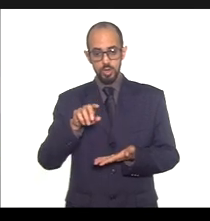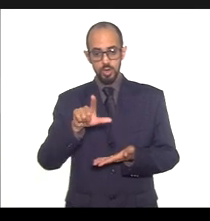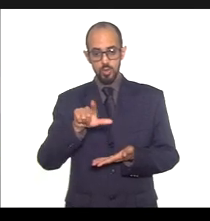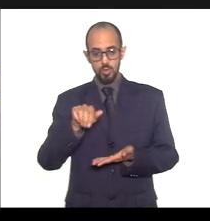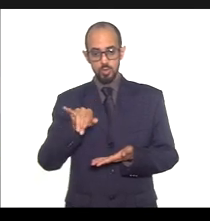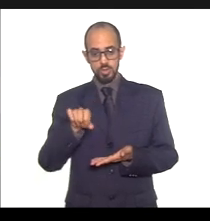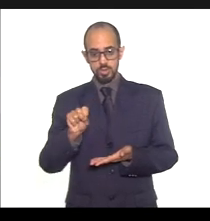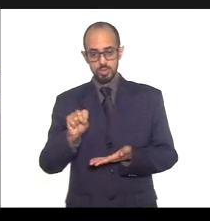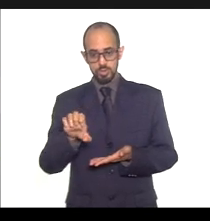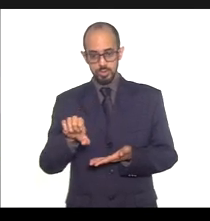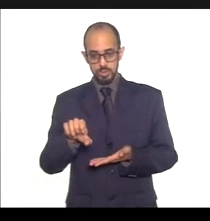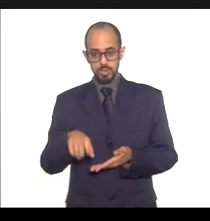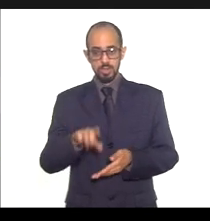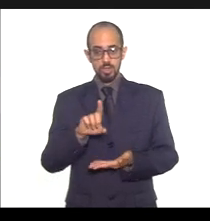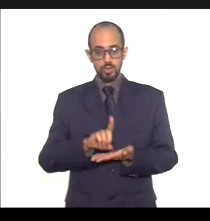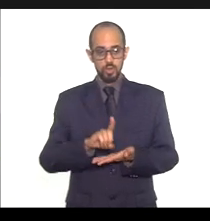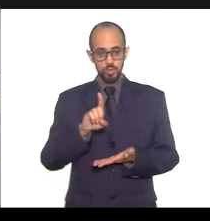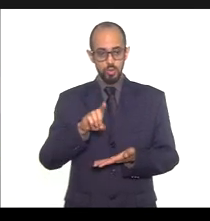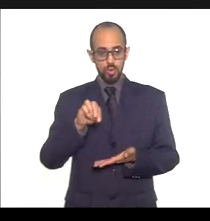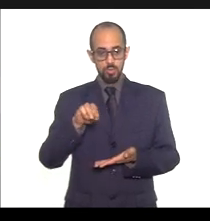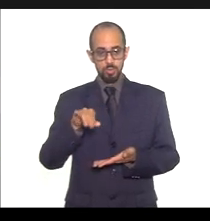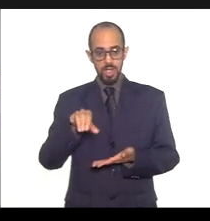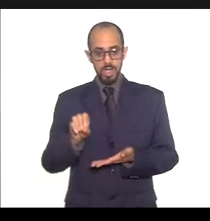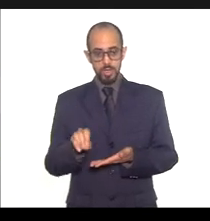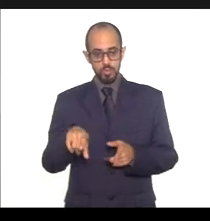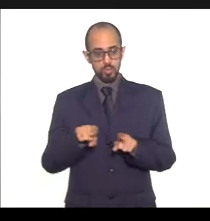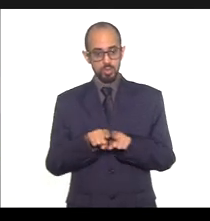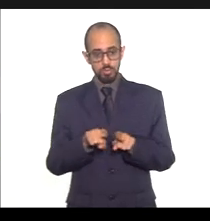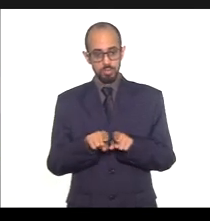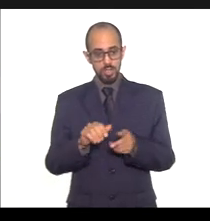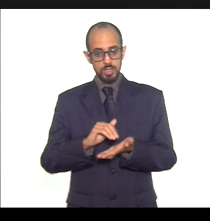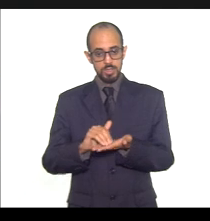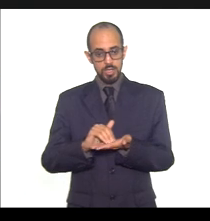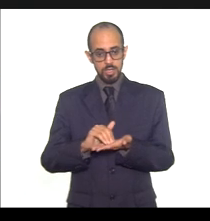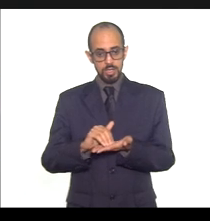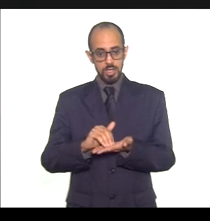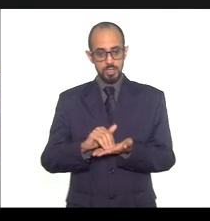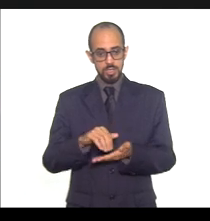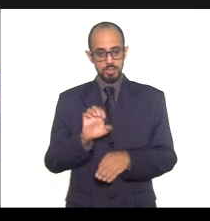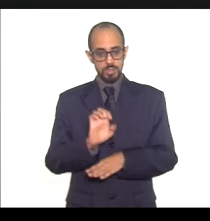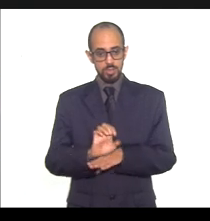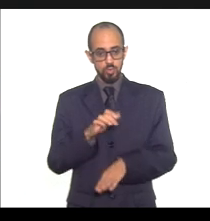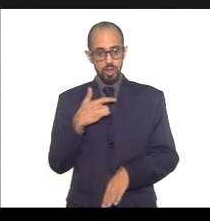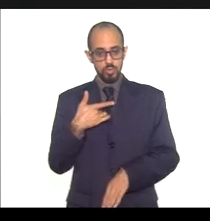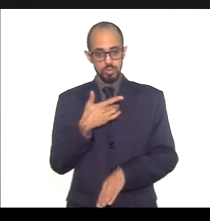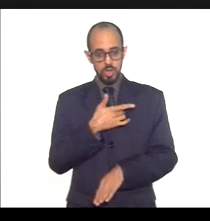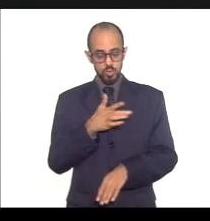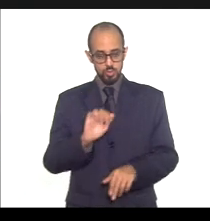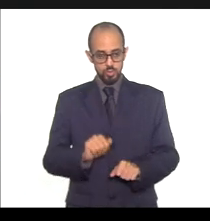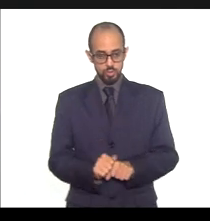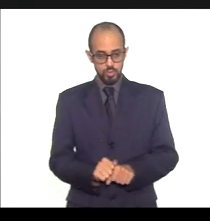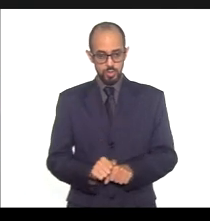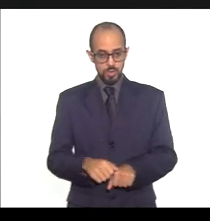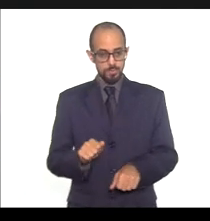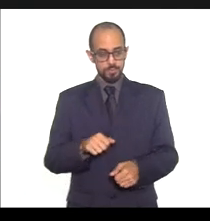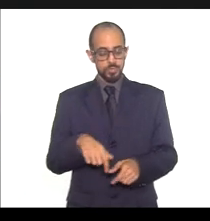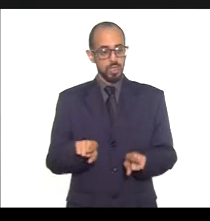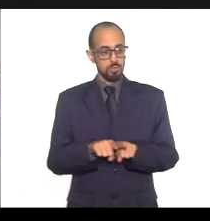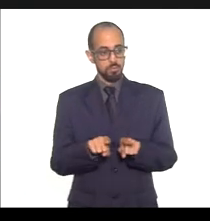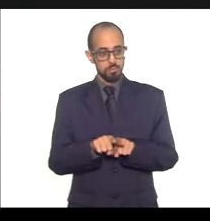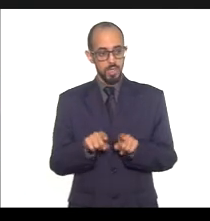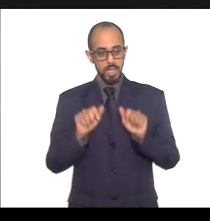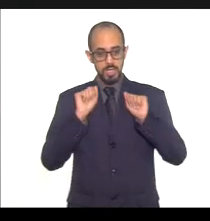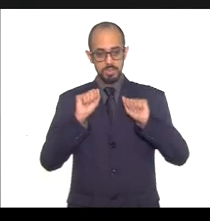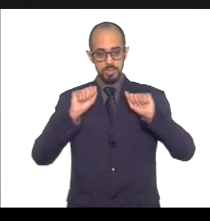Doutor Mário Sérgio, já disse, Secretaria Estadual de Saúde. Presente também a assessoria do deputado Valdeque Carneiro